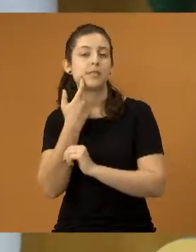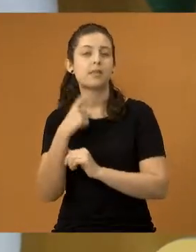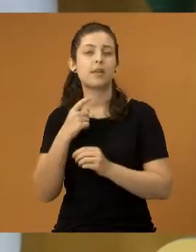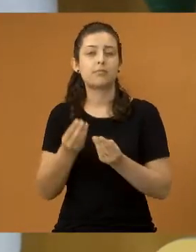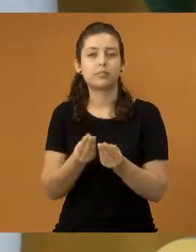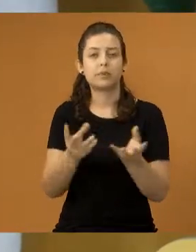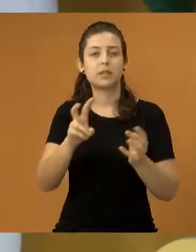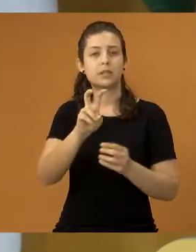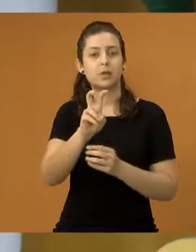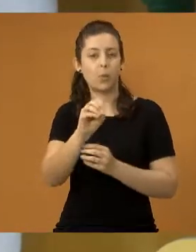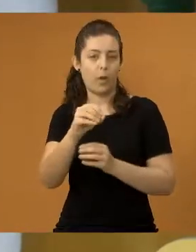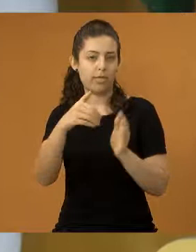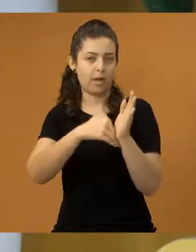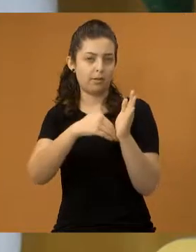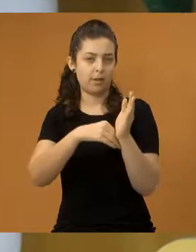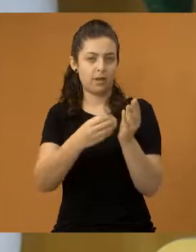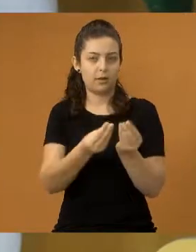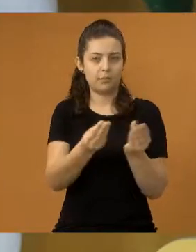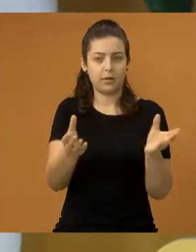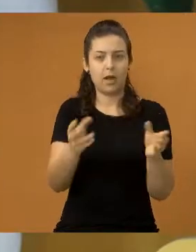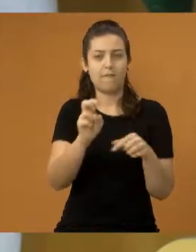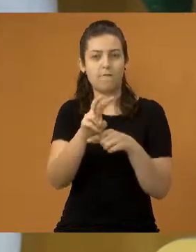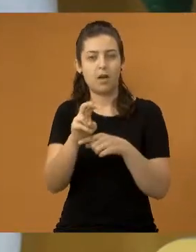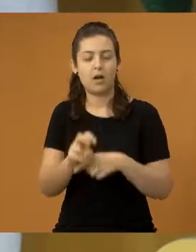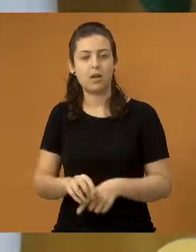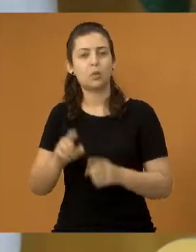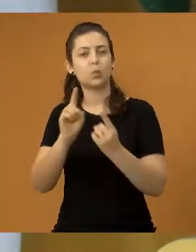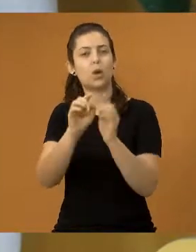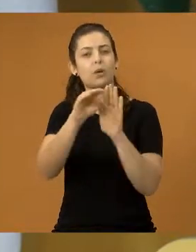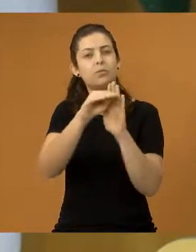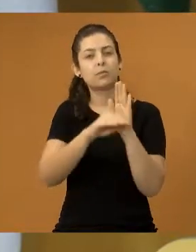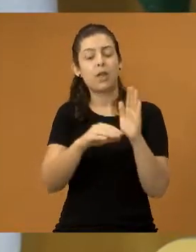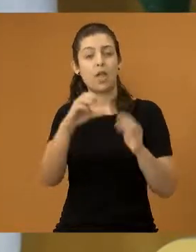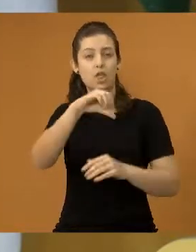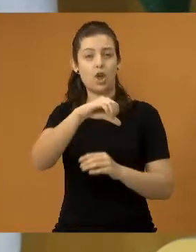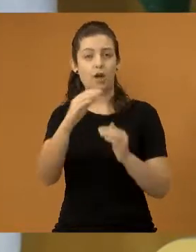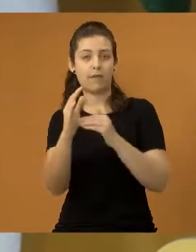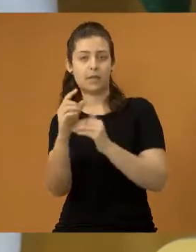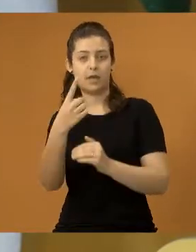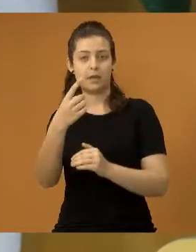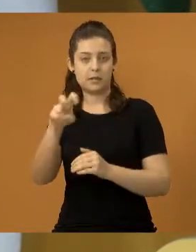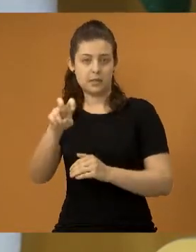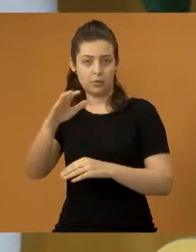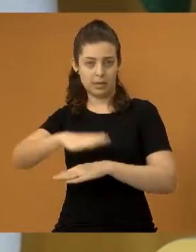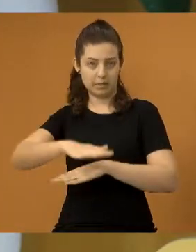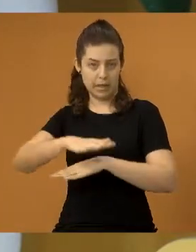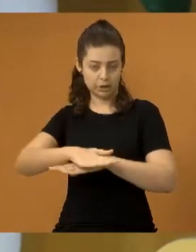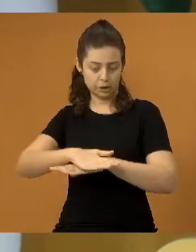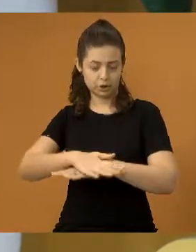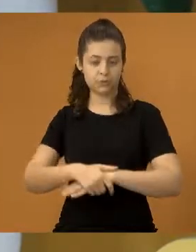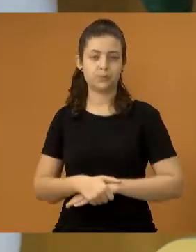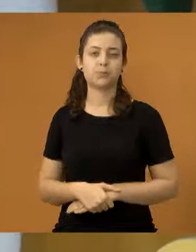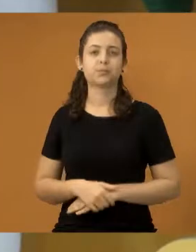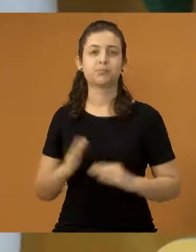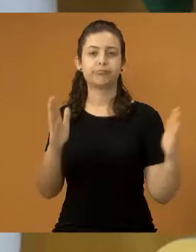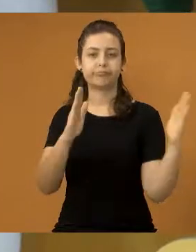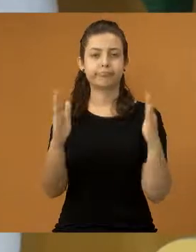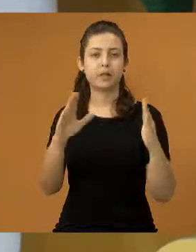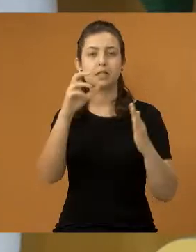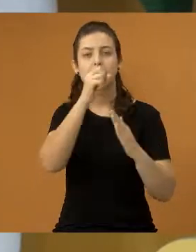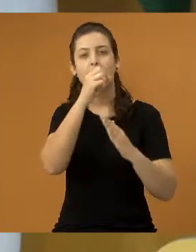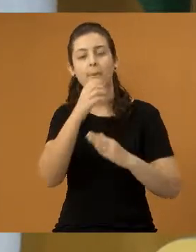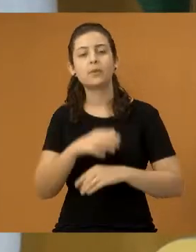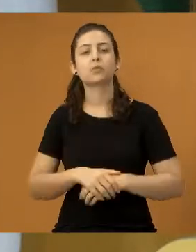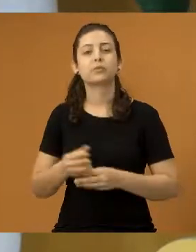distribuídas 50 senhas. O atendimento está programado para ocorrer entre as 9 e as 17 horas. E no